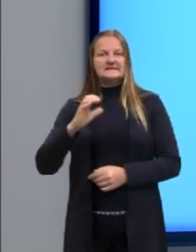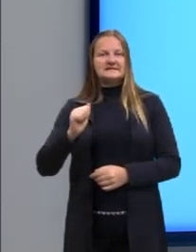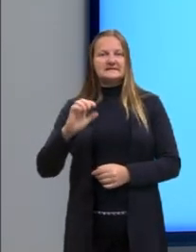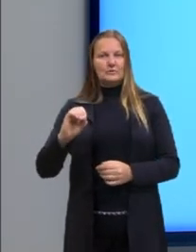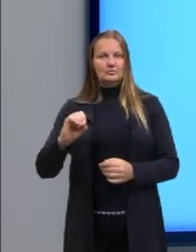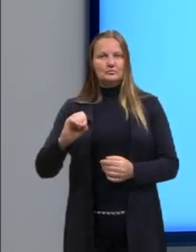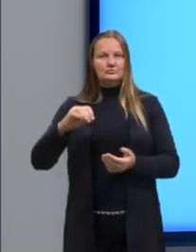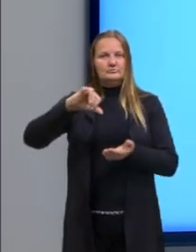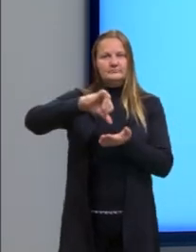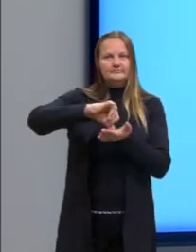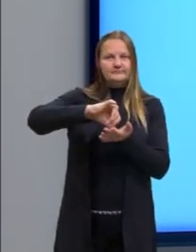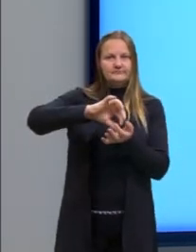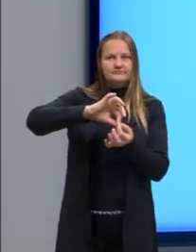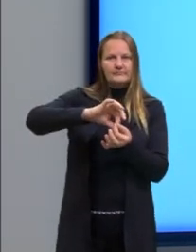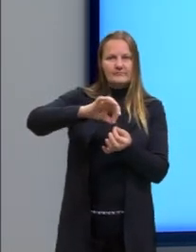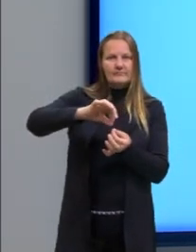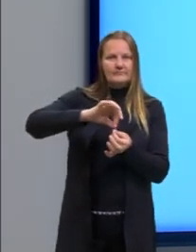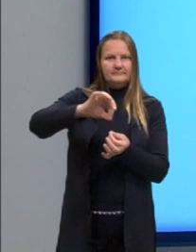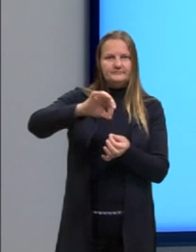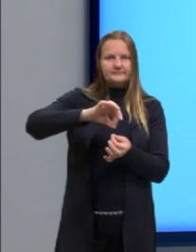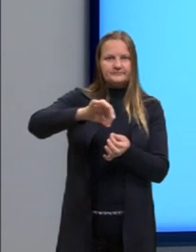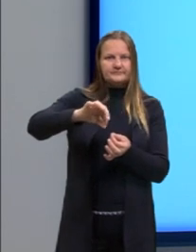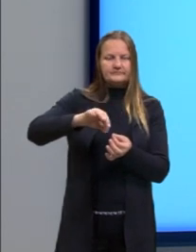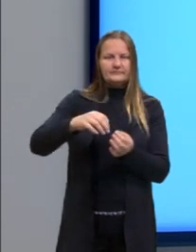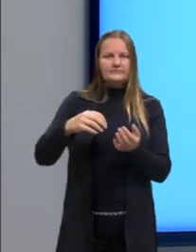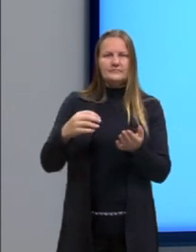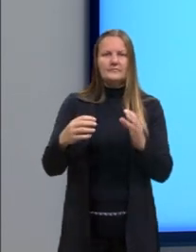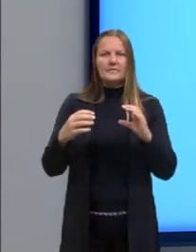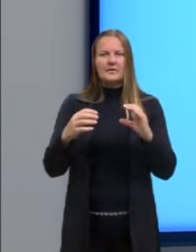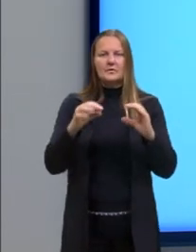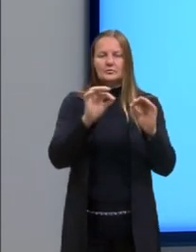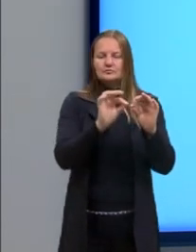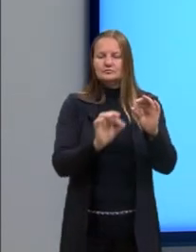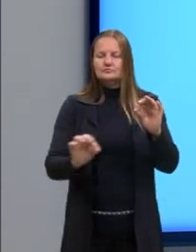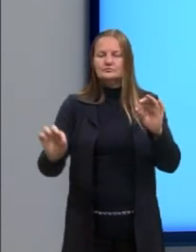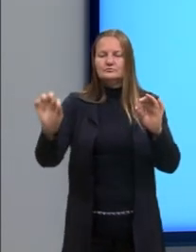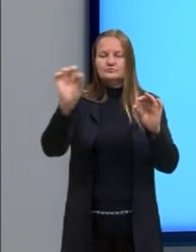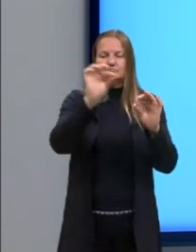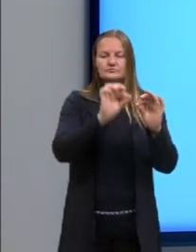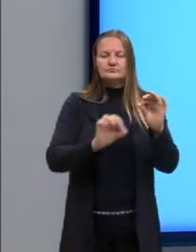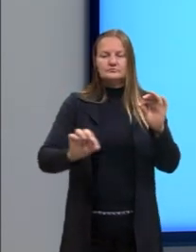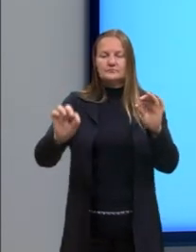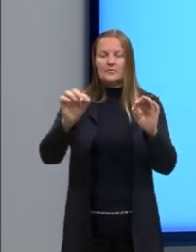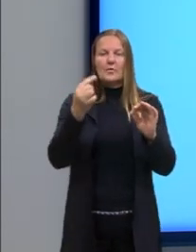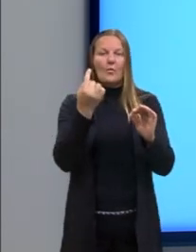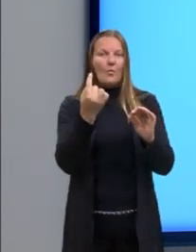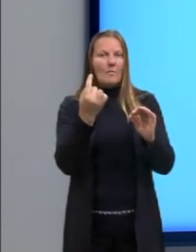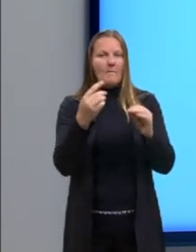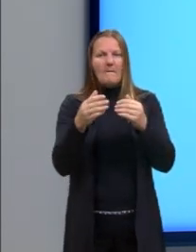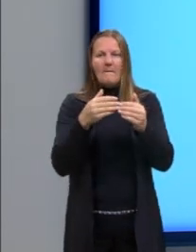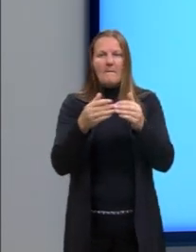estudamos, então, a posição relativa entre a circunferência e um ponto. Quanto à